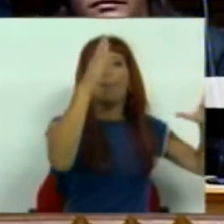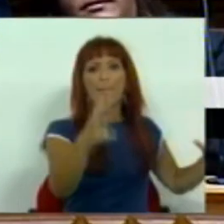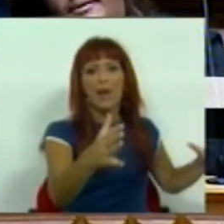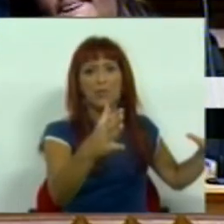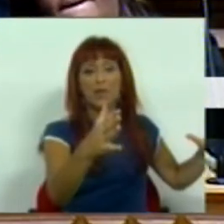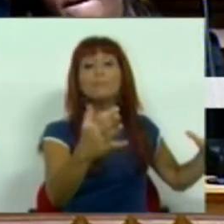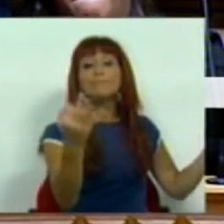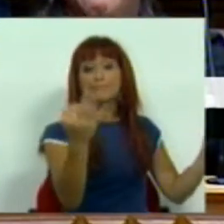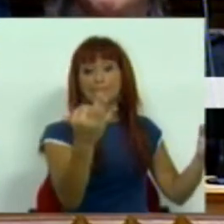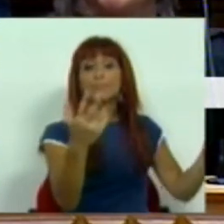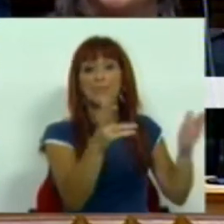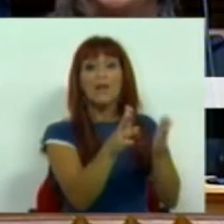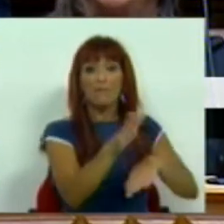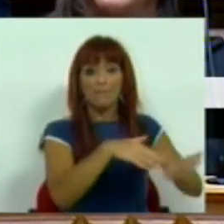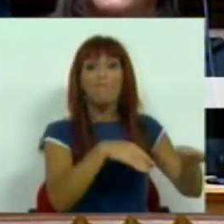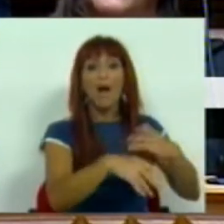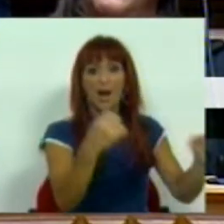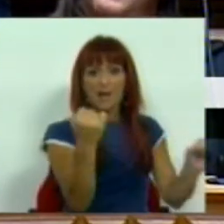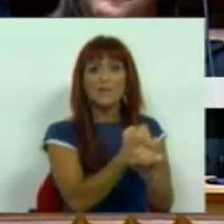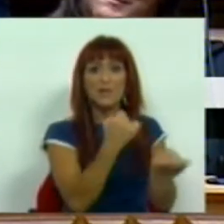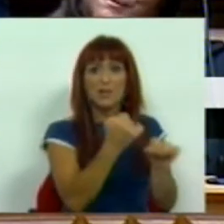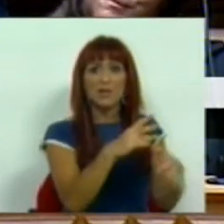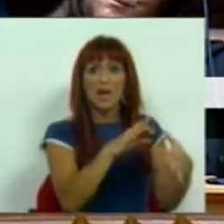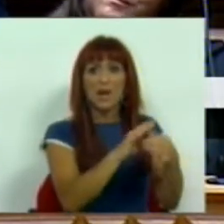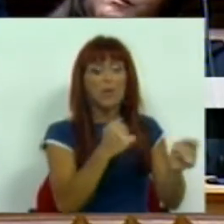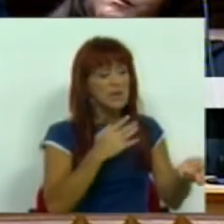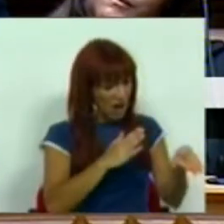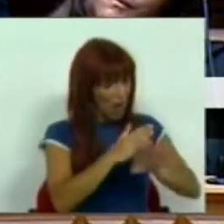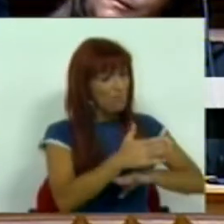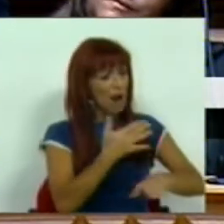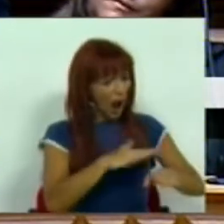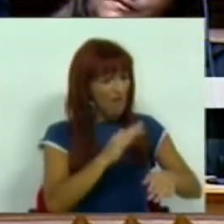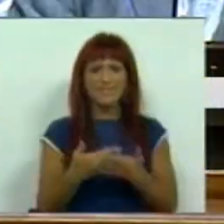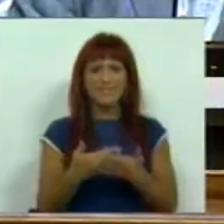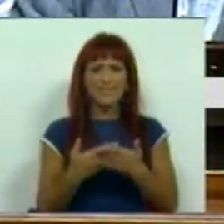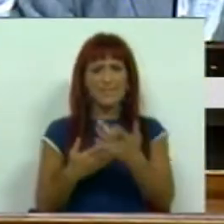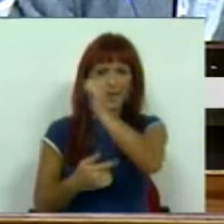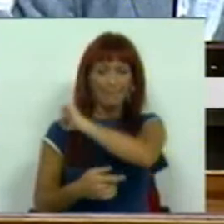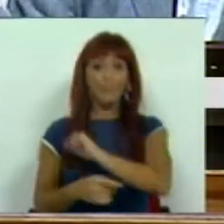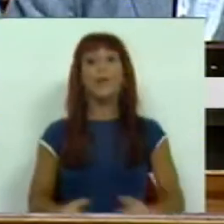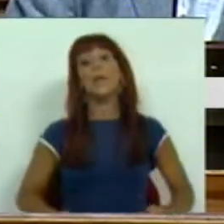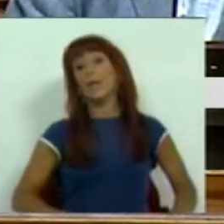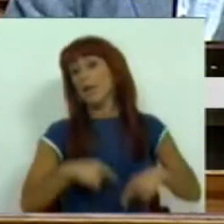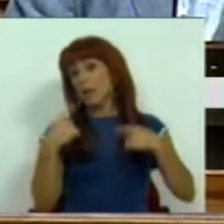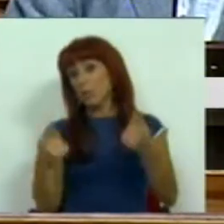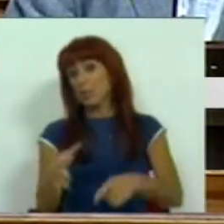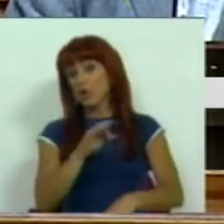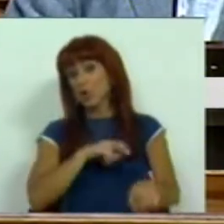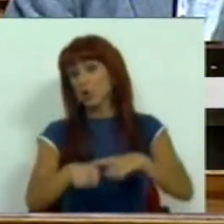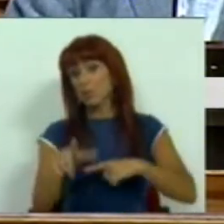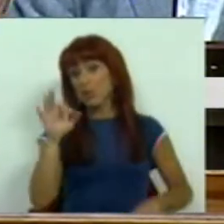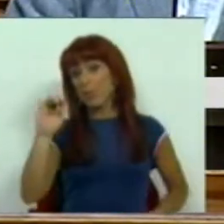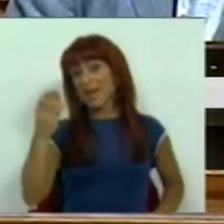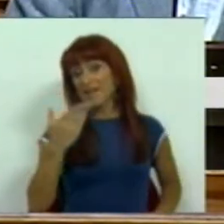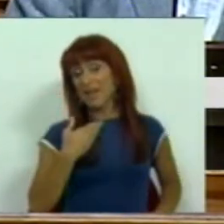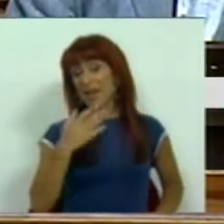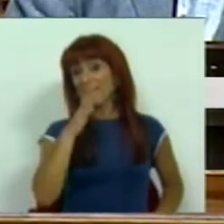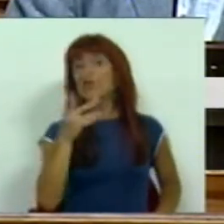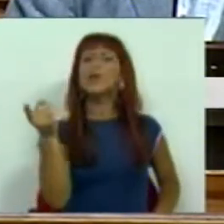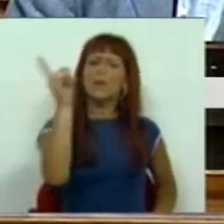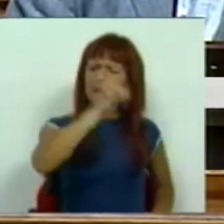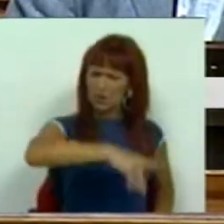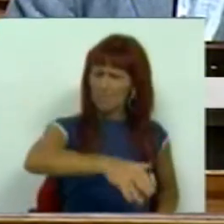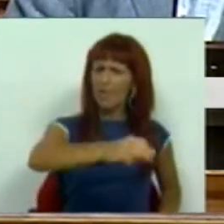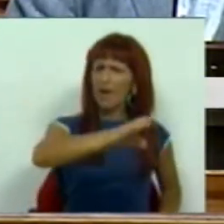que são de facto prestadores de serviços e querem continuar a sê-lo como tal. Depois, diz o Sr. Deputado do PSD e